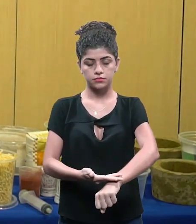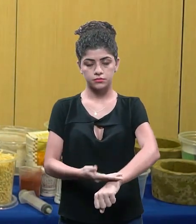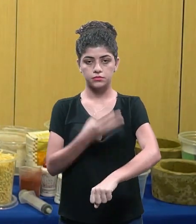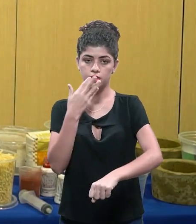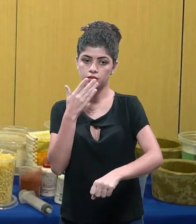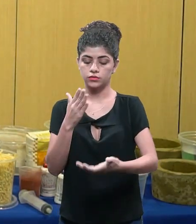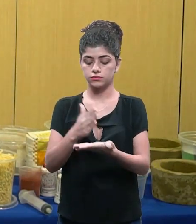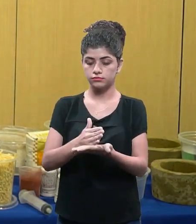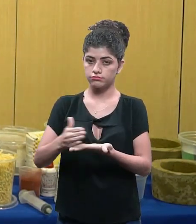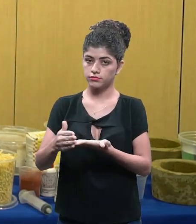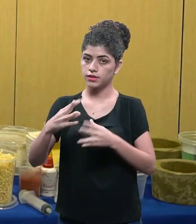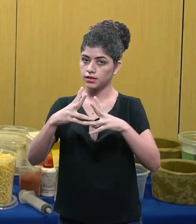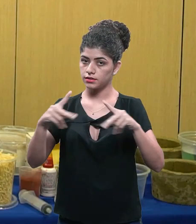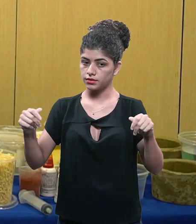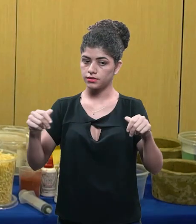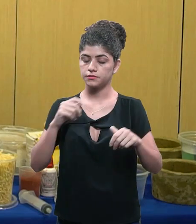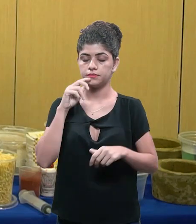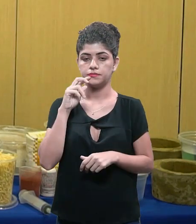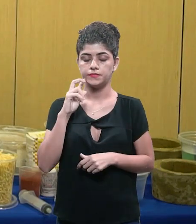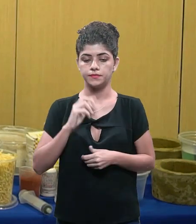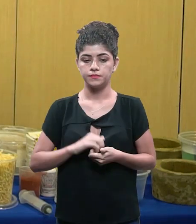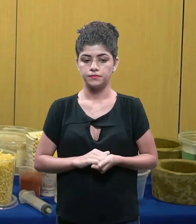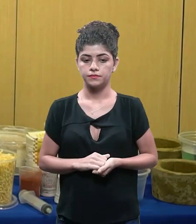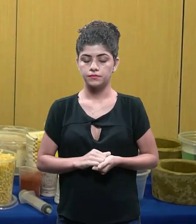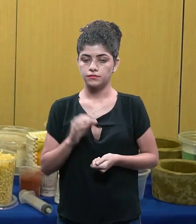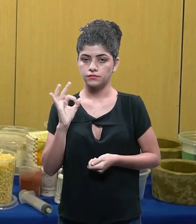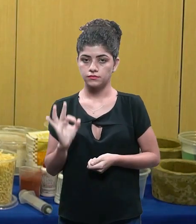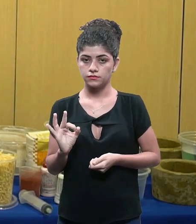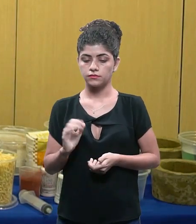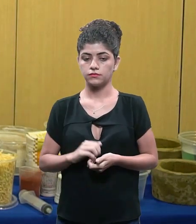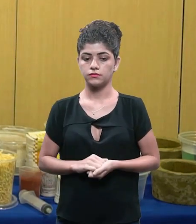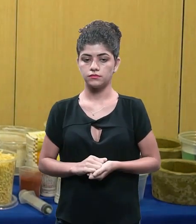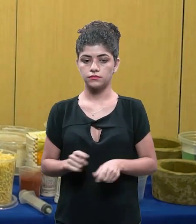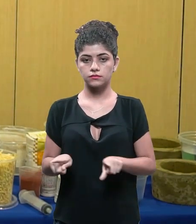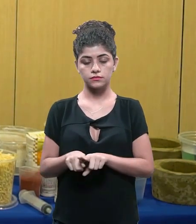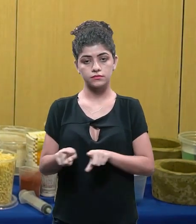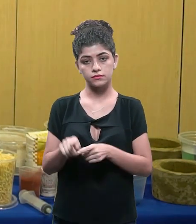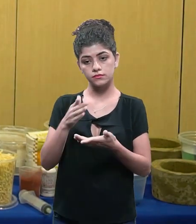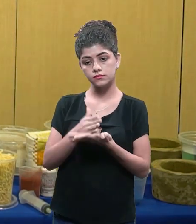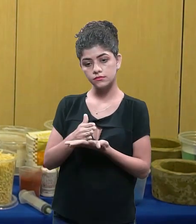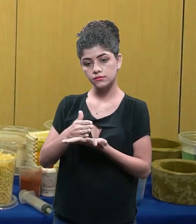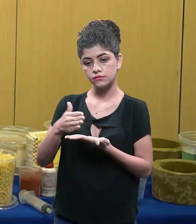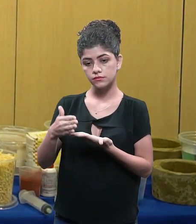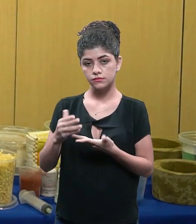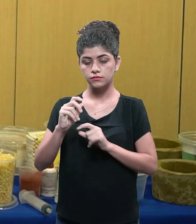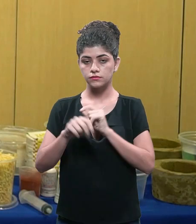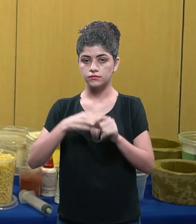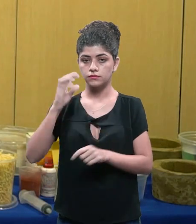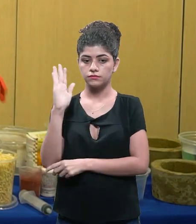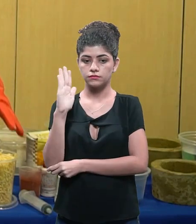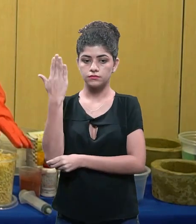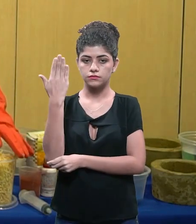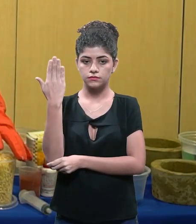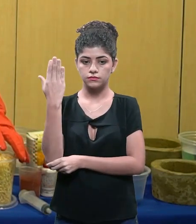areia se eu tenho dois copos de cimento a metade de areia é um copo de areia certo vou usar metade de